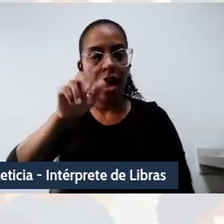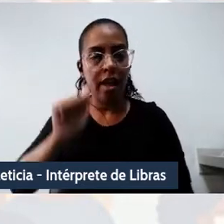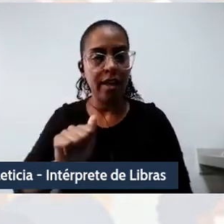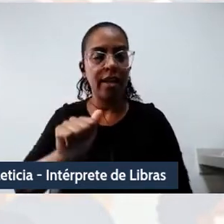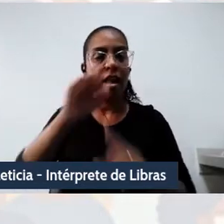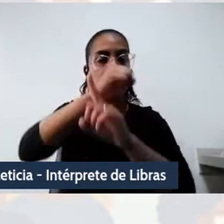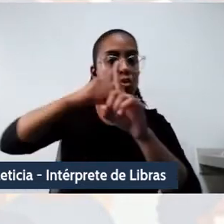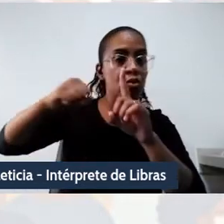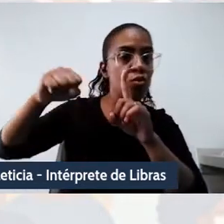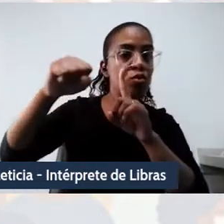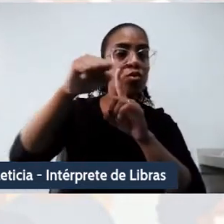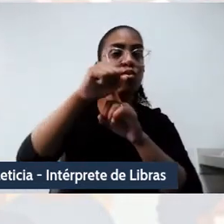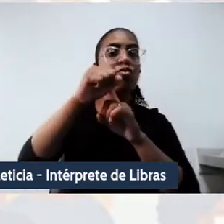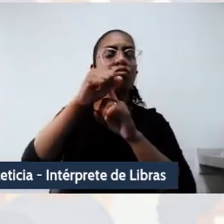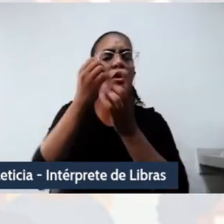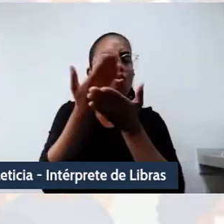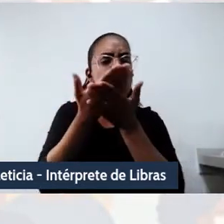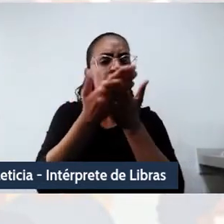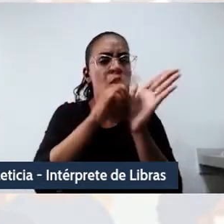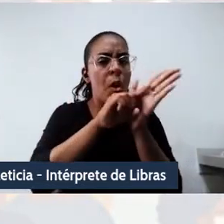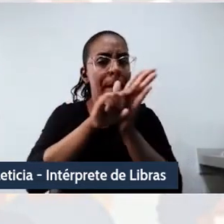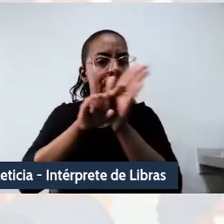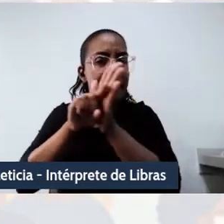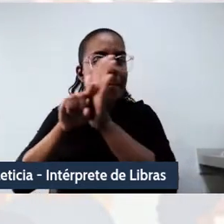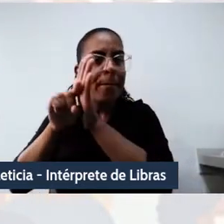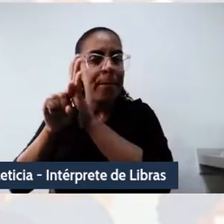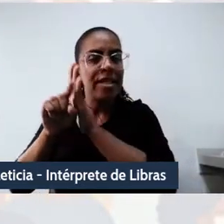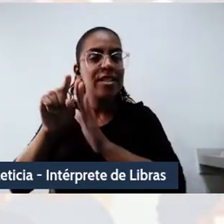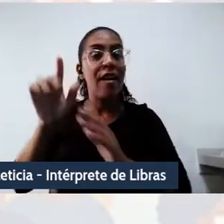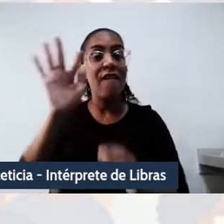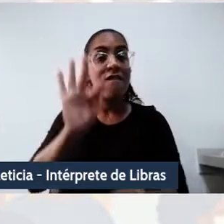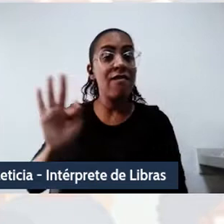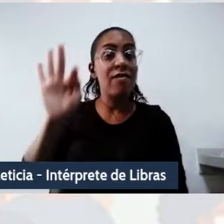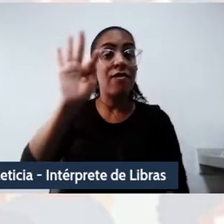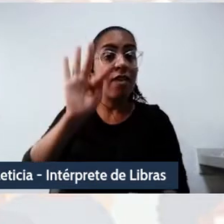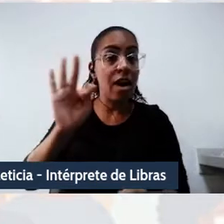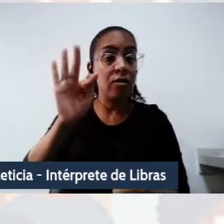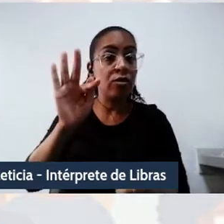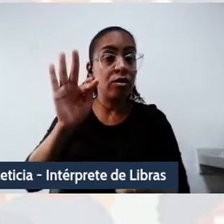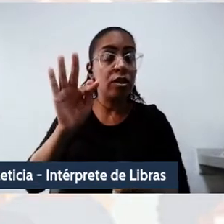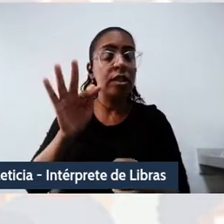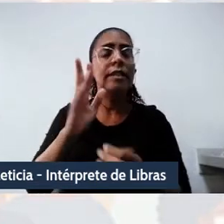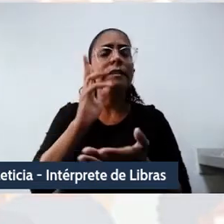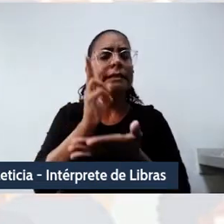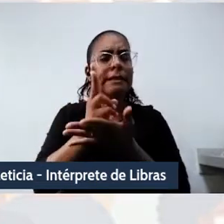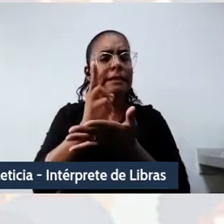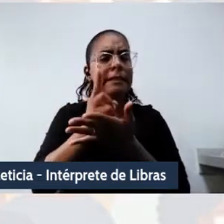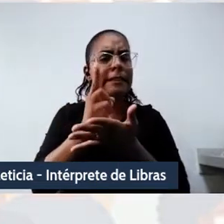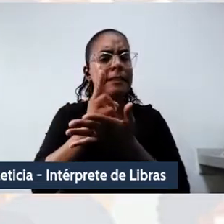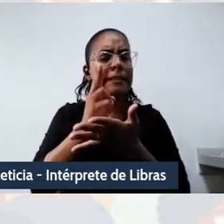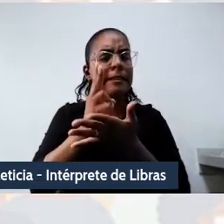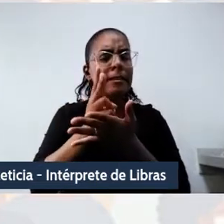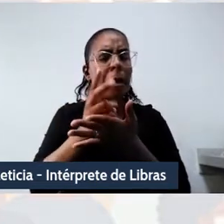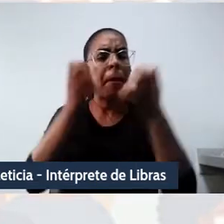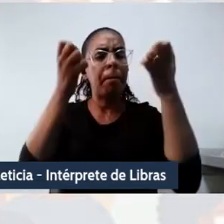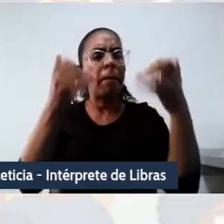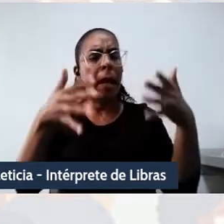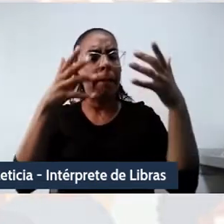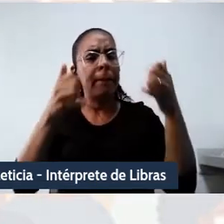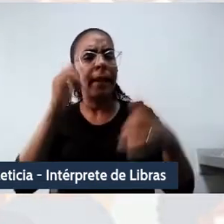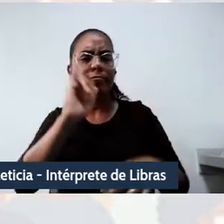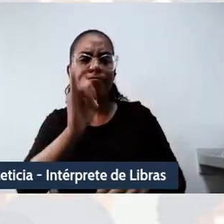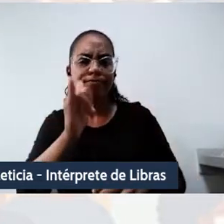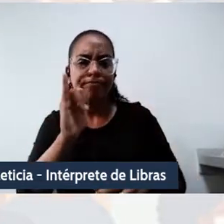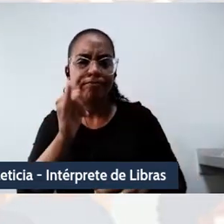Paulista e é pesquisador das redes digitais, tem reforçado o caráter performativo dos algoritmos na